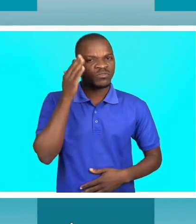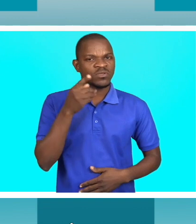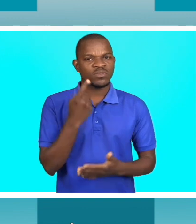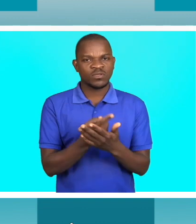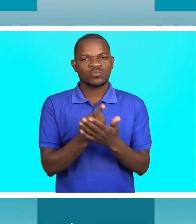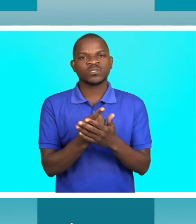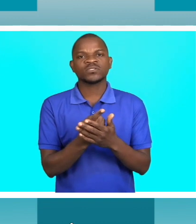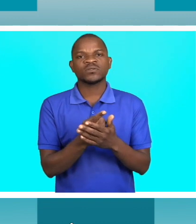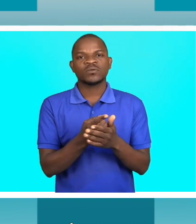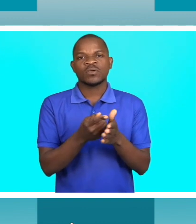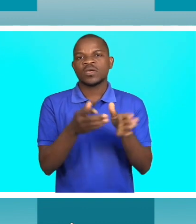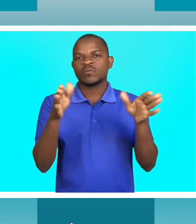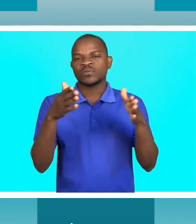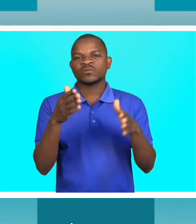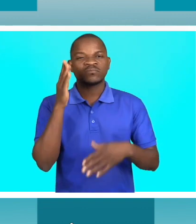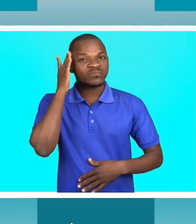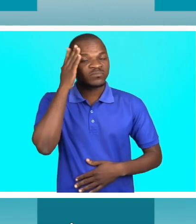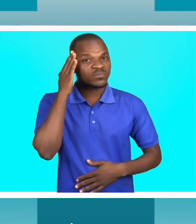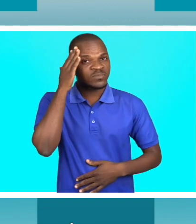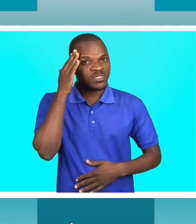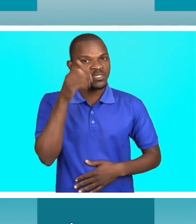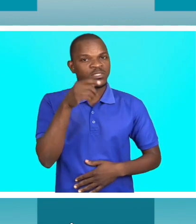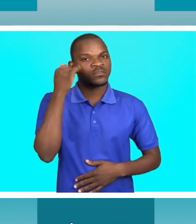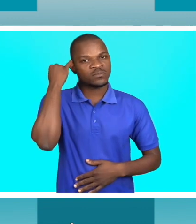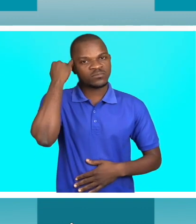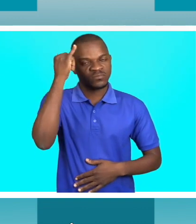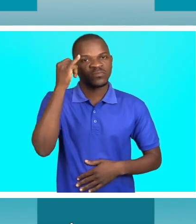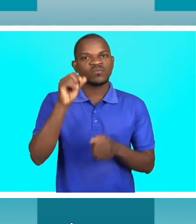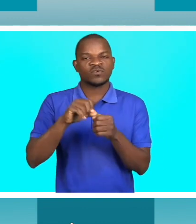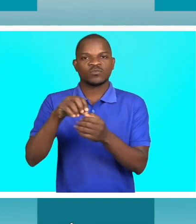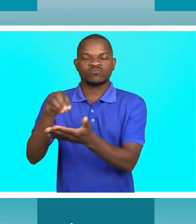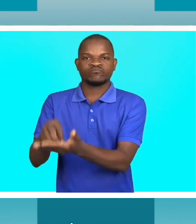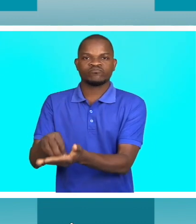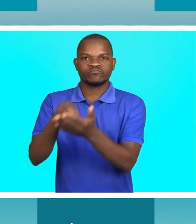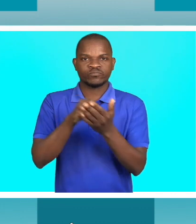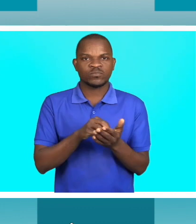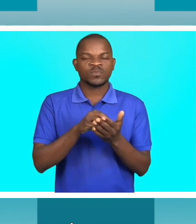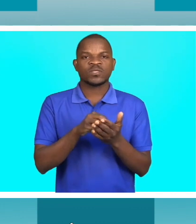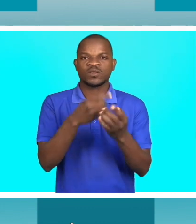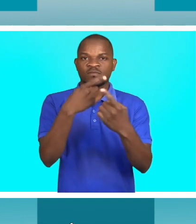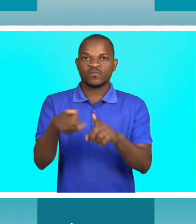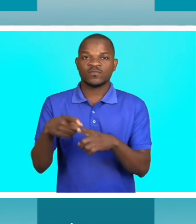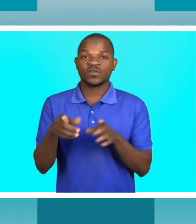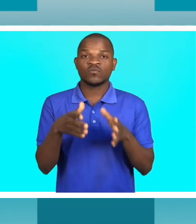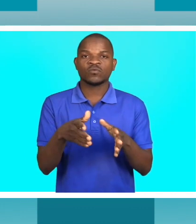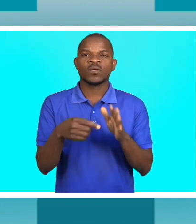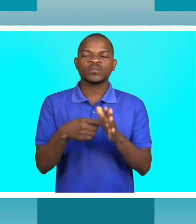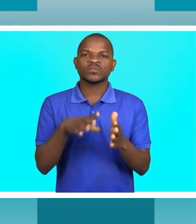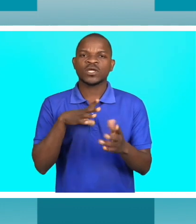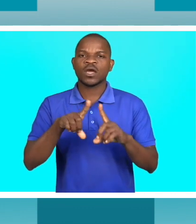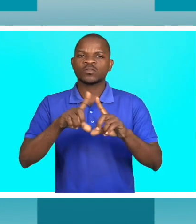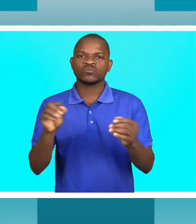e várias outras editoras pensem e continuem pensando nessa ideia de trazer esses conteúdos de multiforma, desde